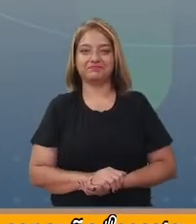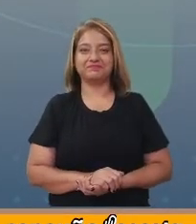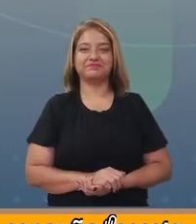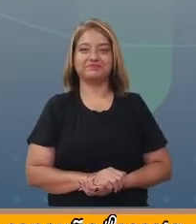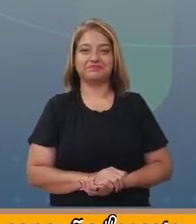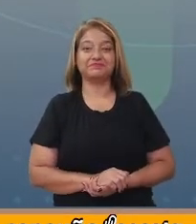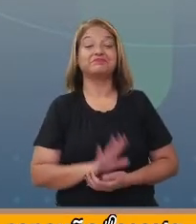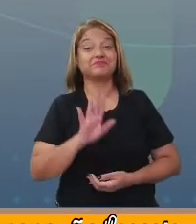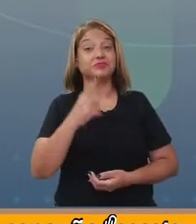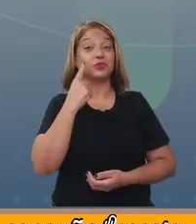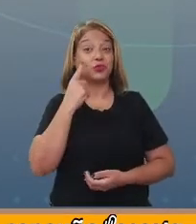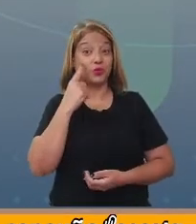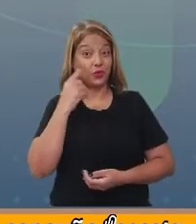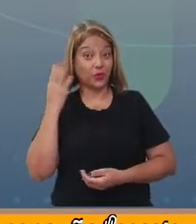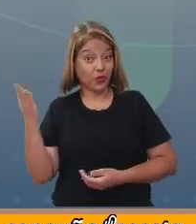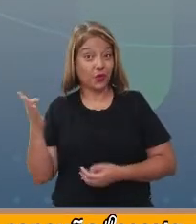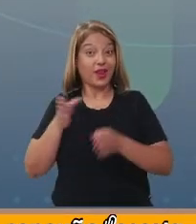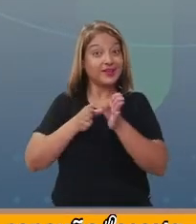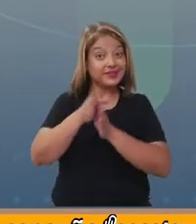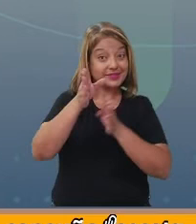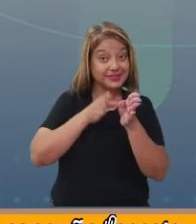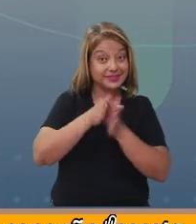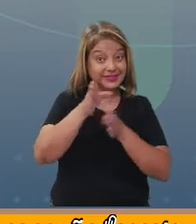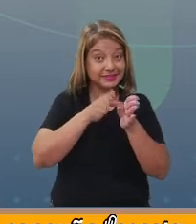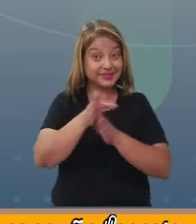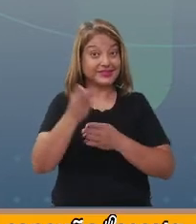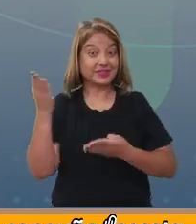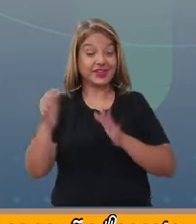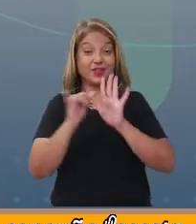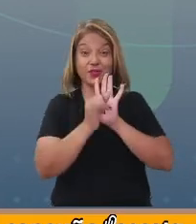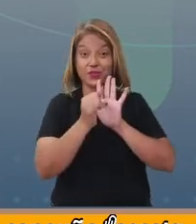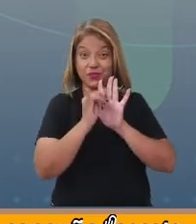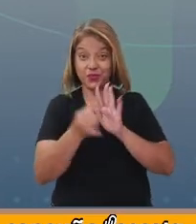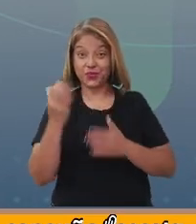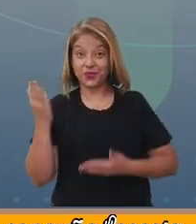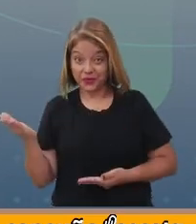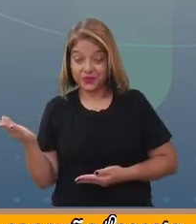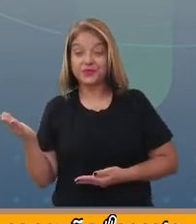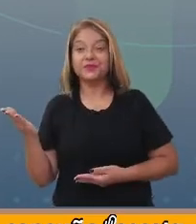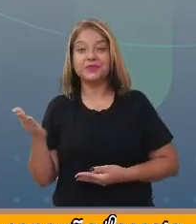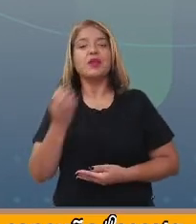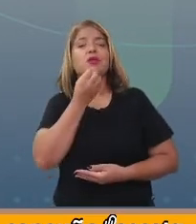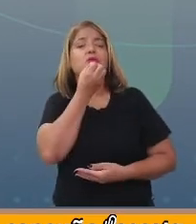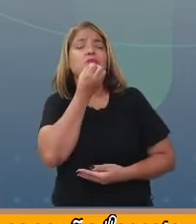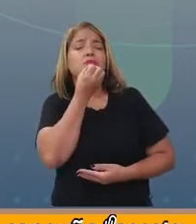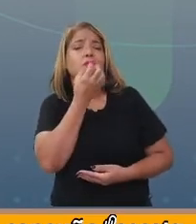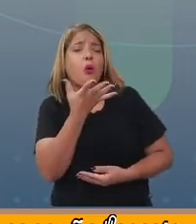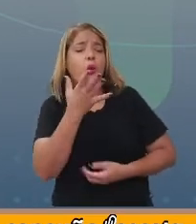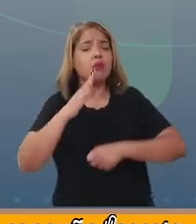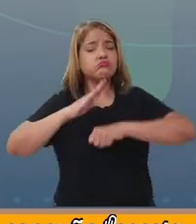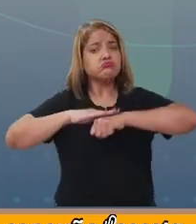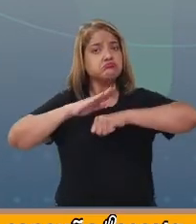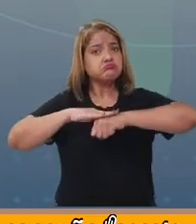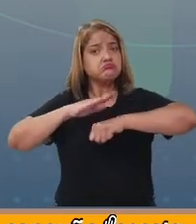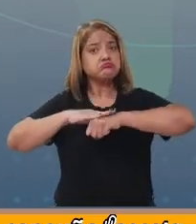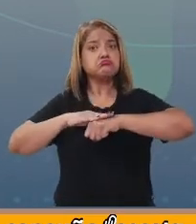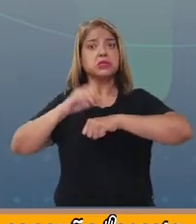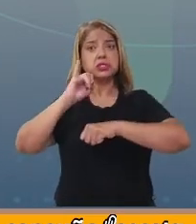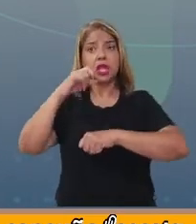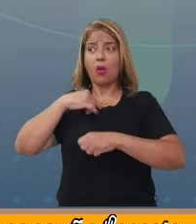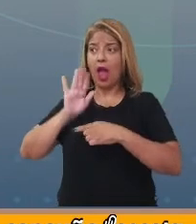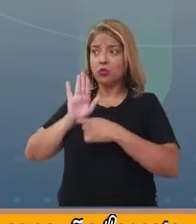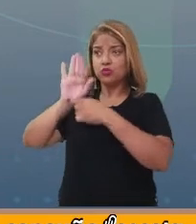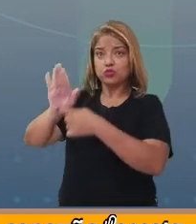Olha só o ensinamento desse conto. Uma boa ação ganha outra.